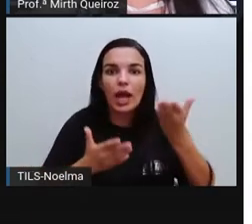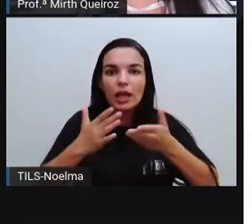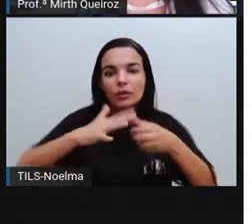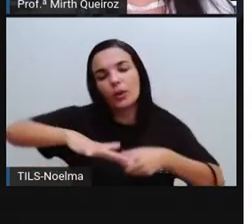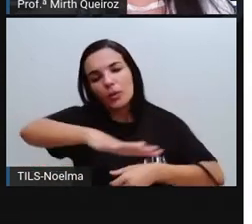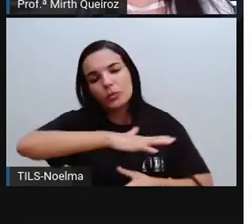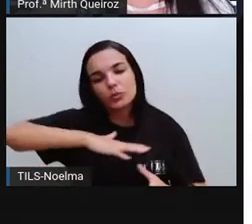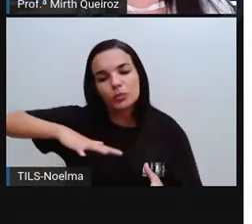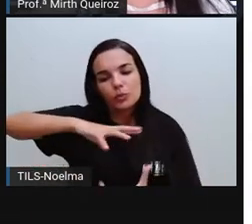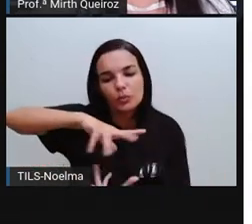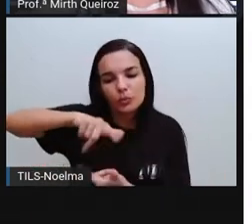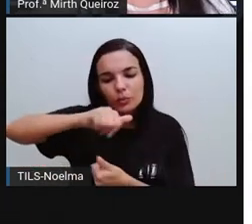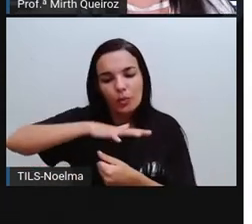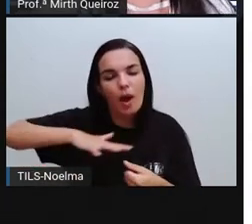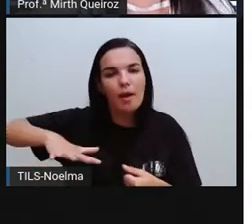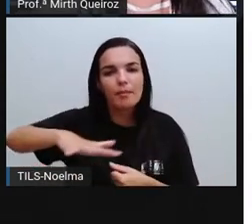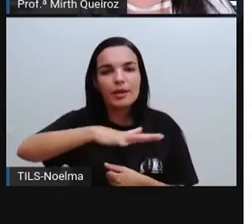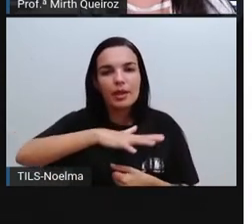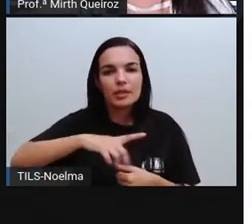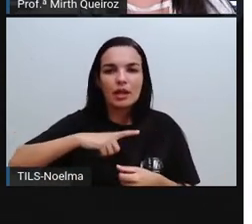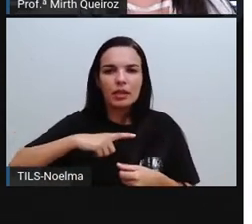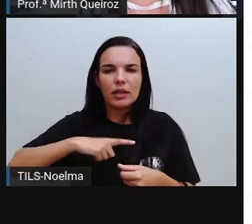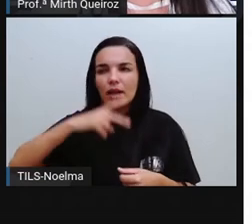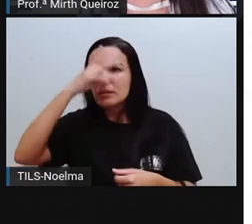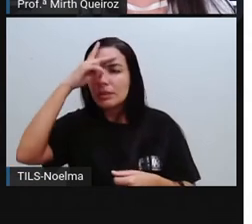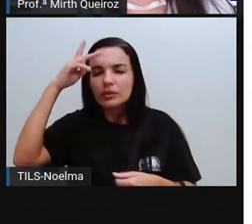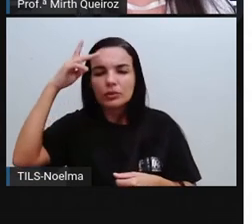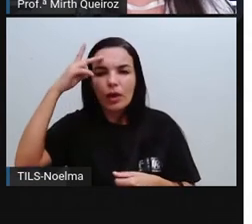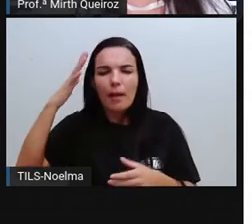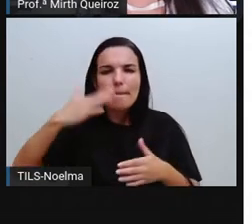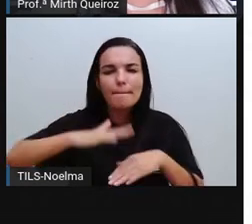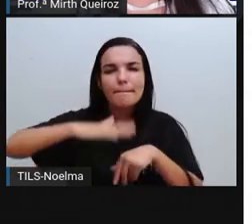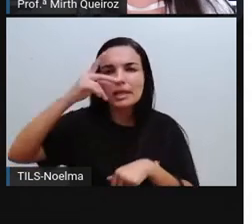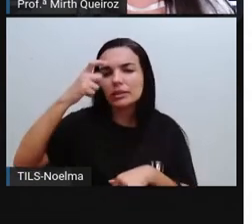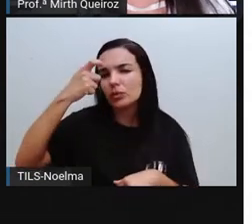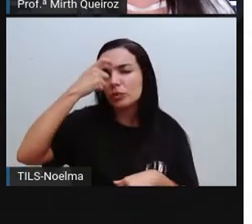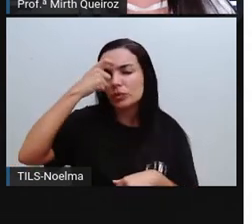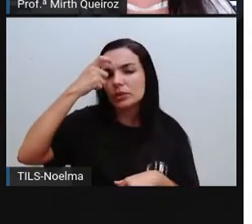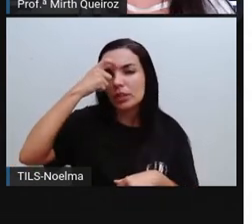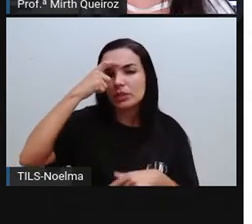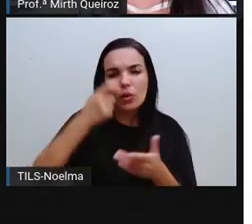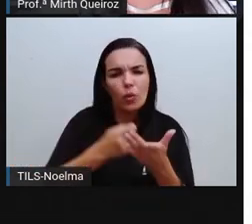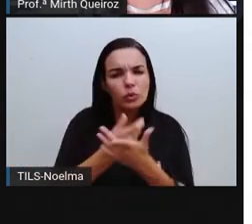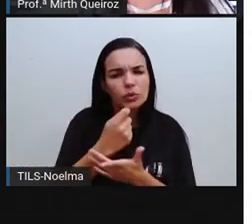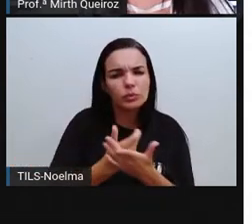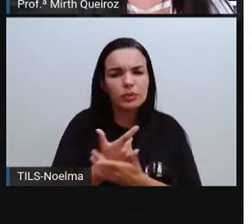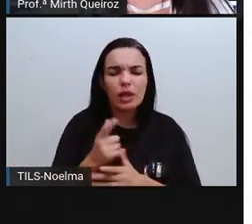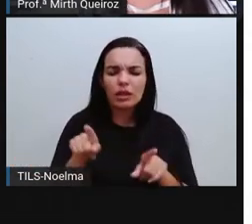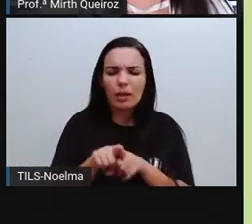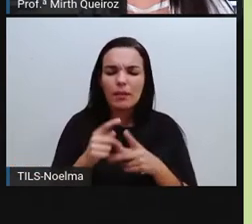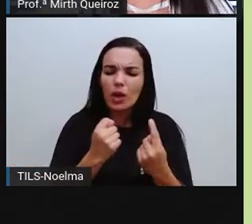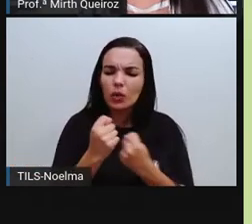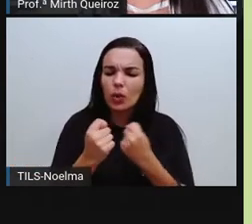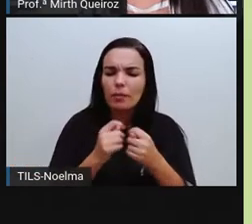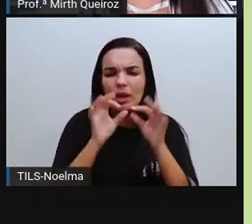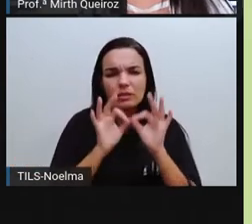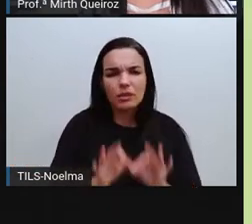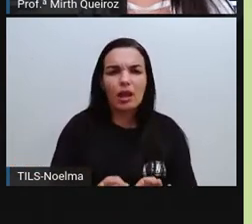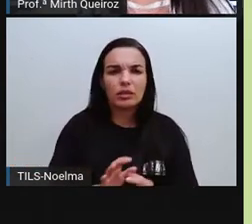formação de um consumidor mais consciente e de uma economia mais justa, né?